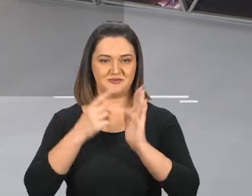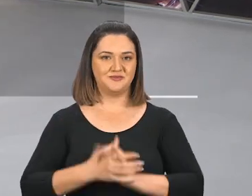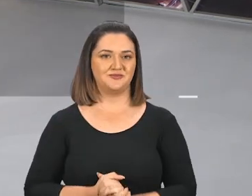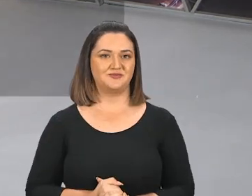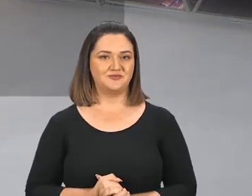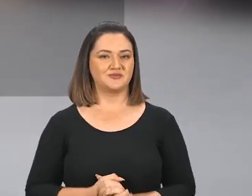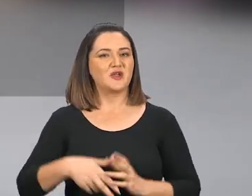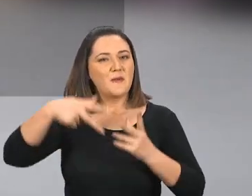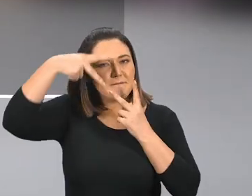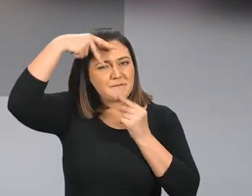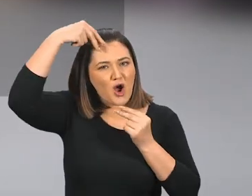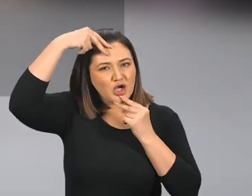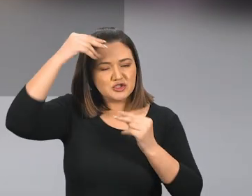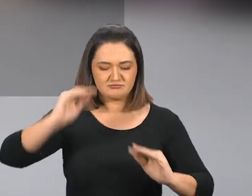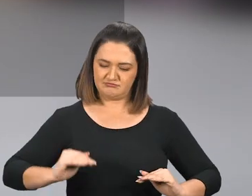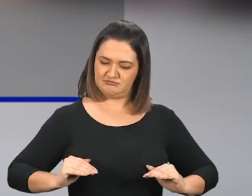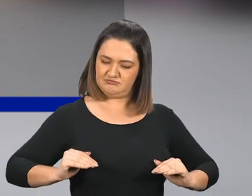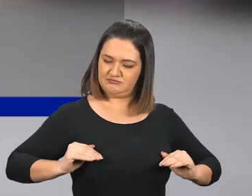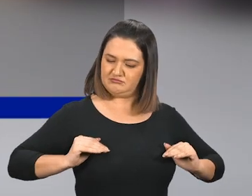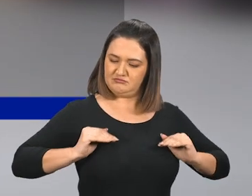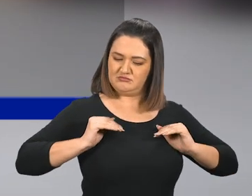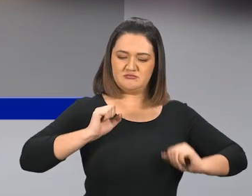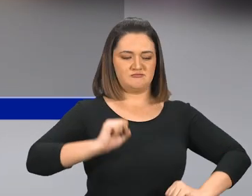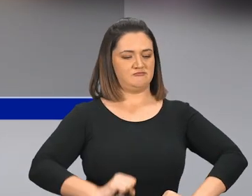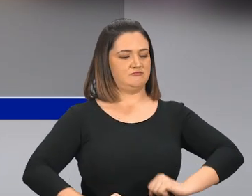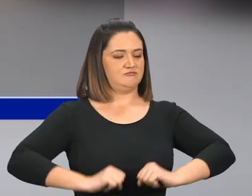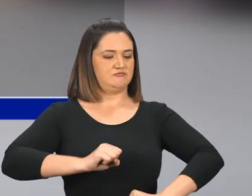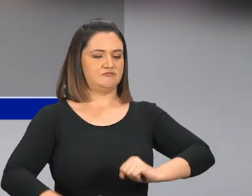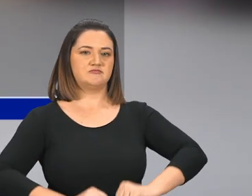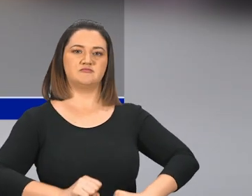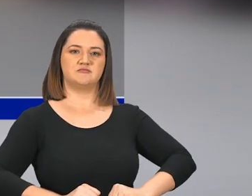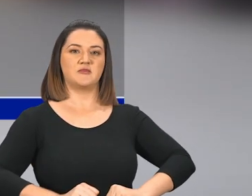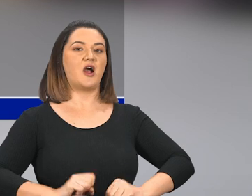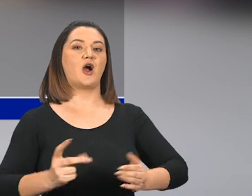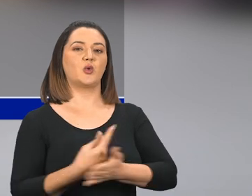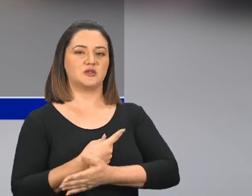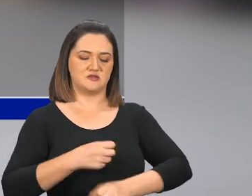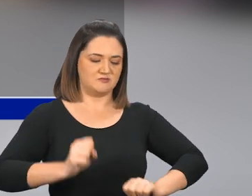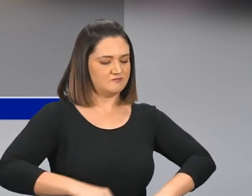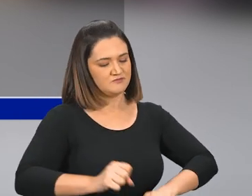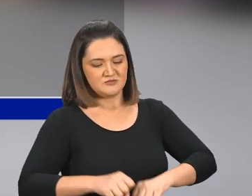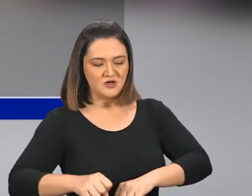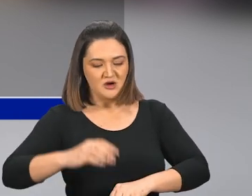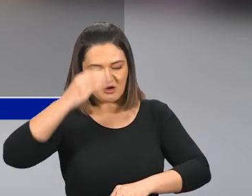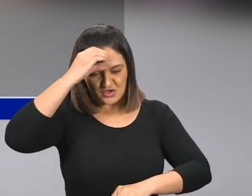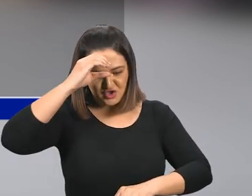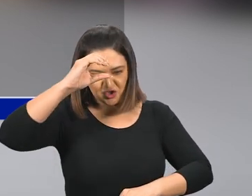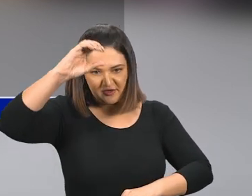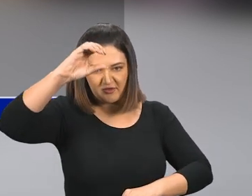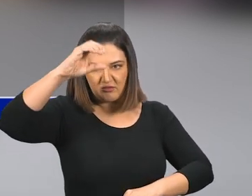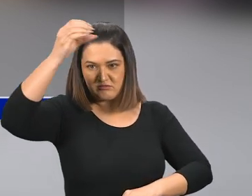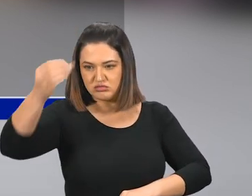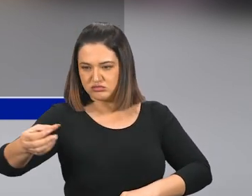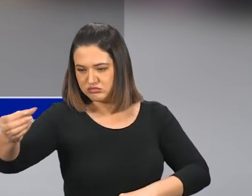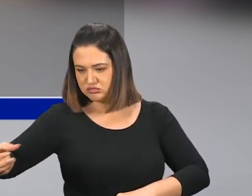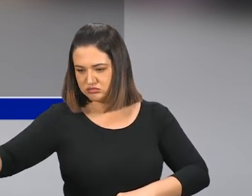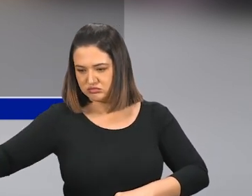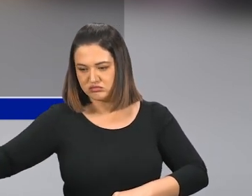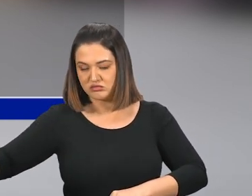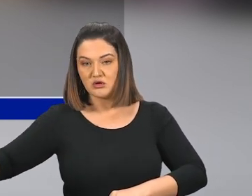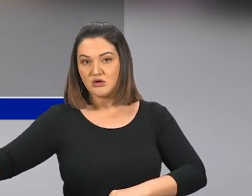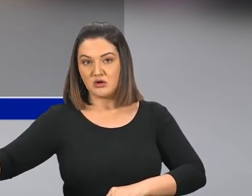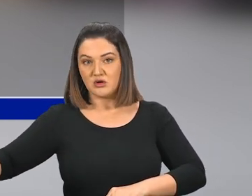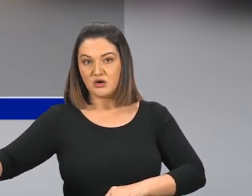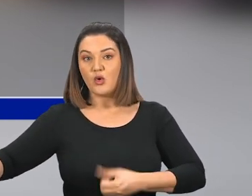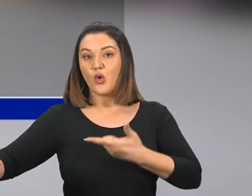Olha o verso número 8, O bode se engrandeceu sobremaneira, E na sua força quebrou-se-lhe o grande chifre, E em seu lugar saíram